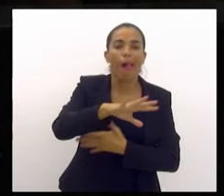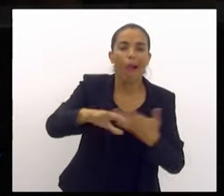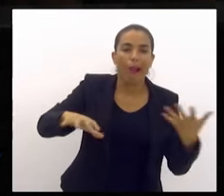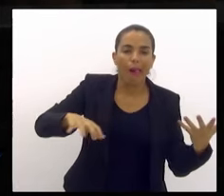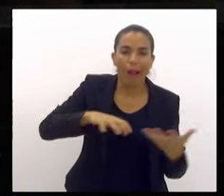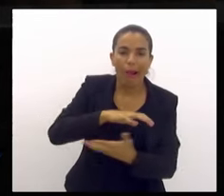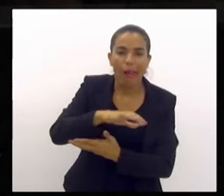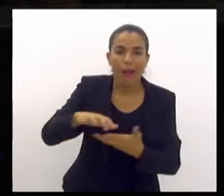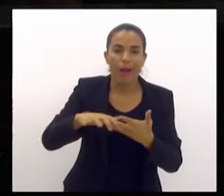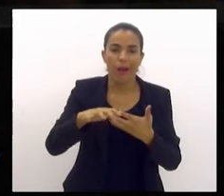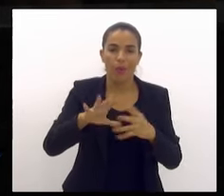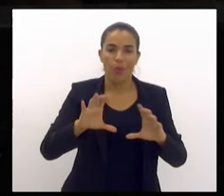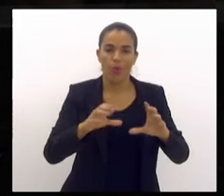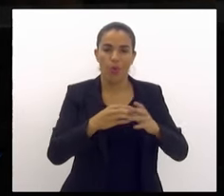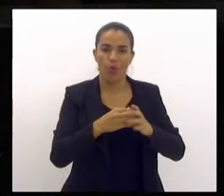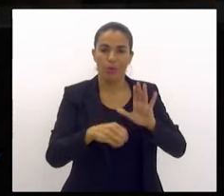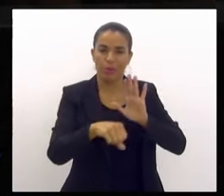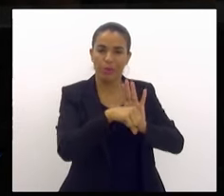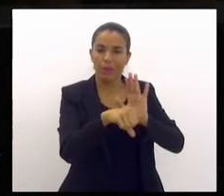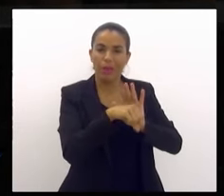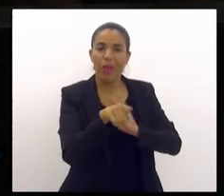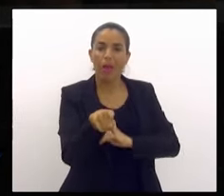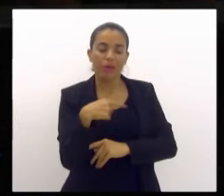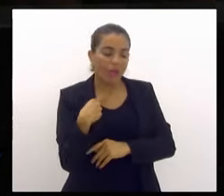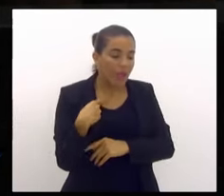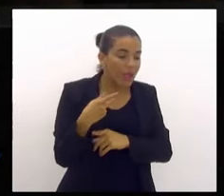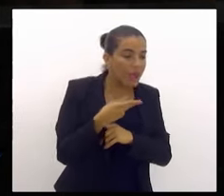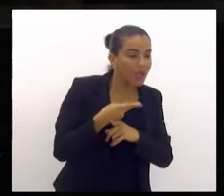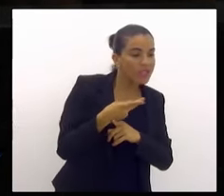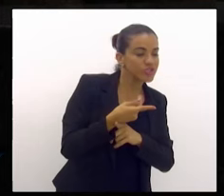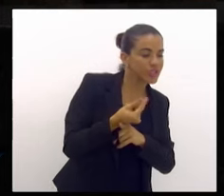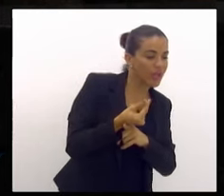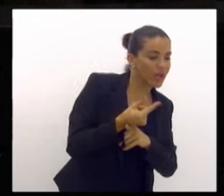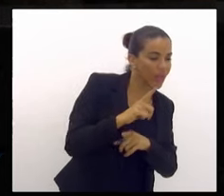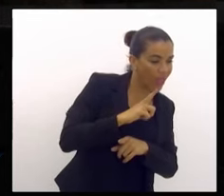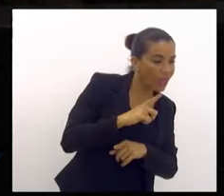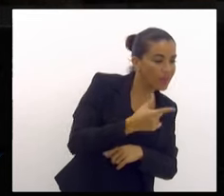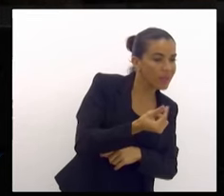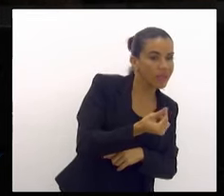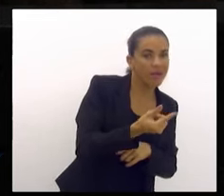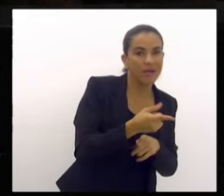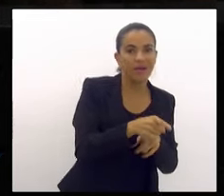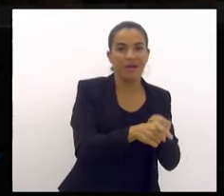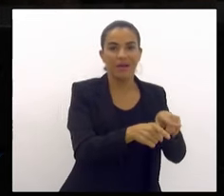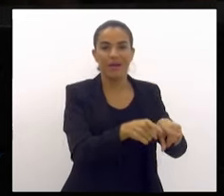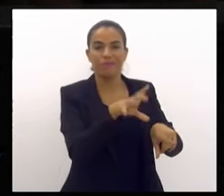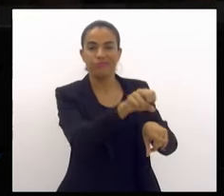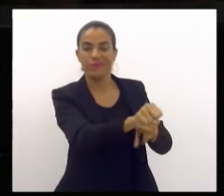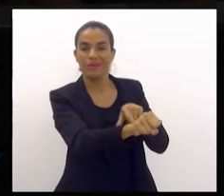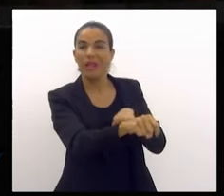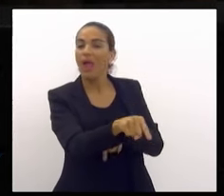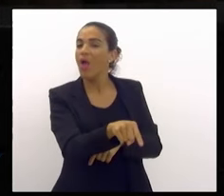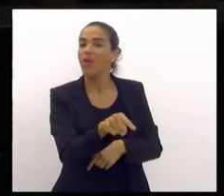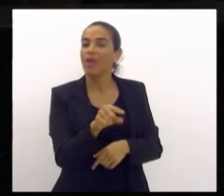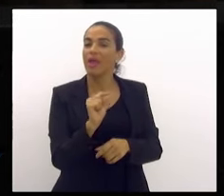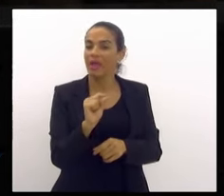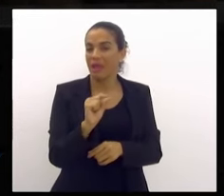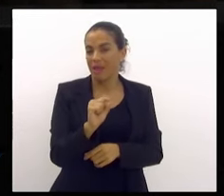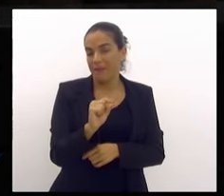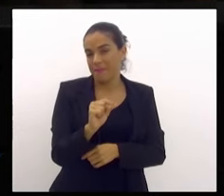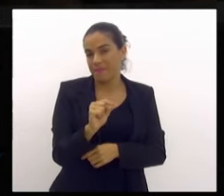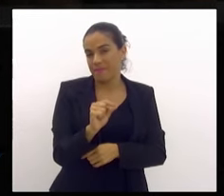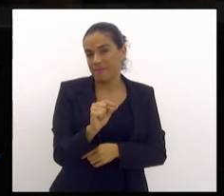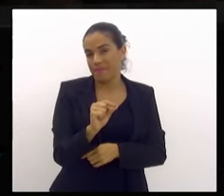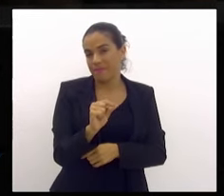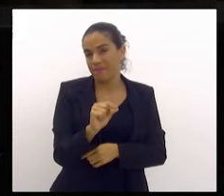quadrilha é seguir o dinheiro. O problema não é descobrir isso, é fazer com que isso